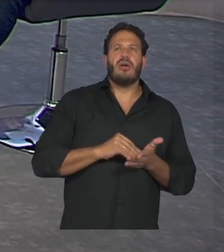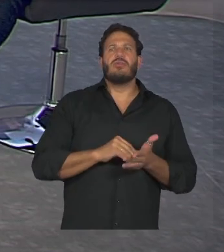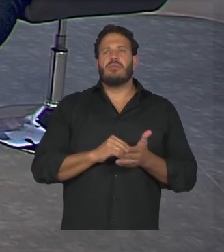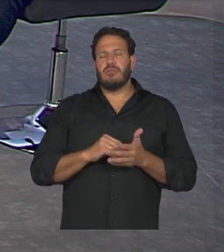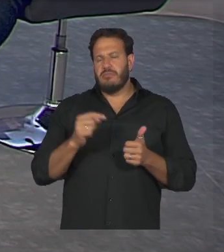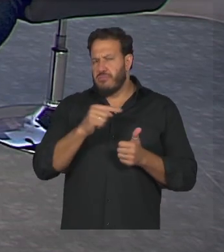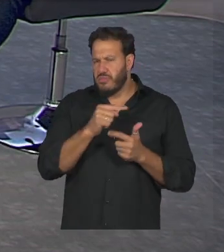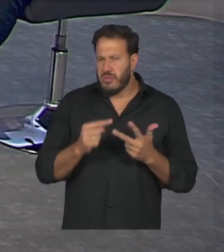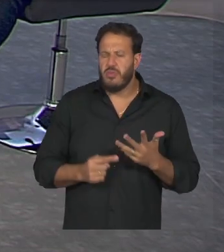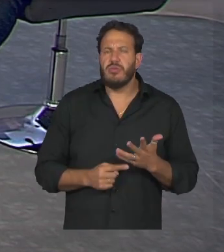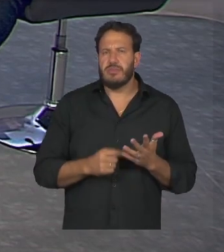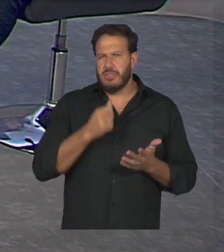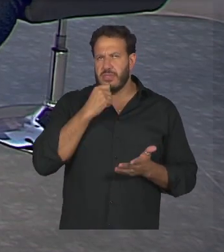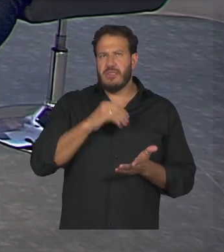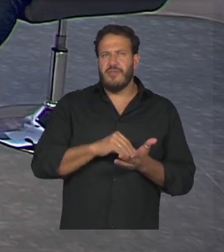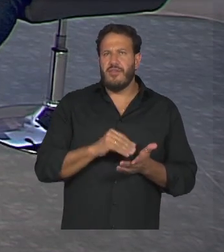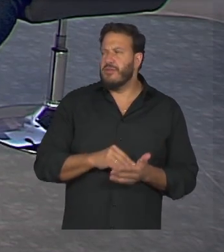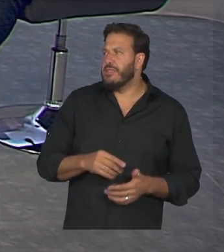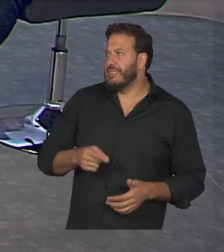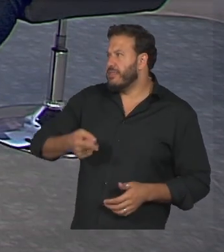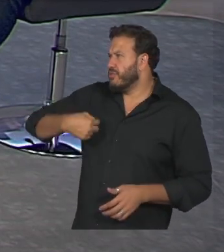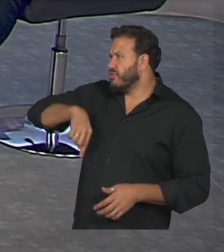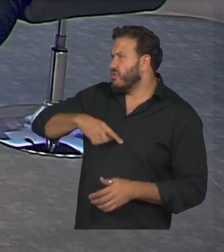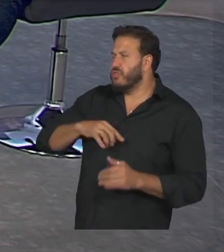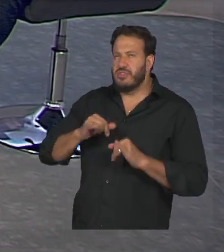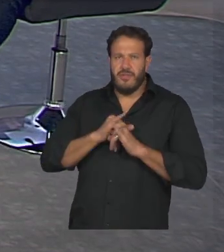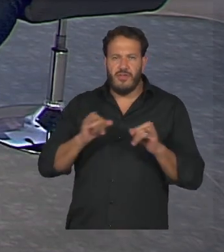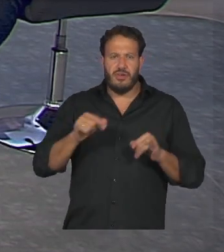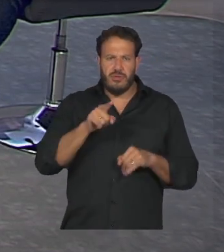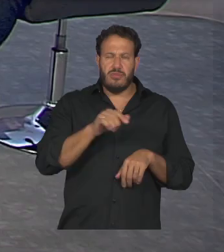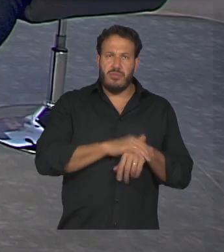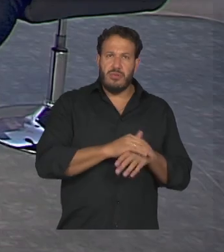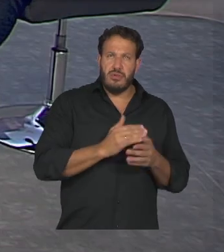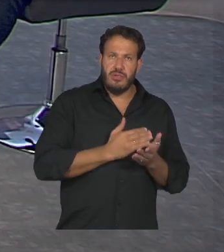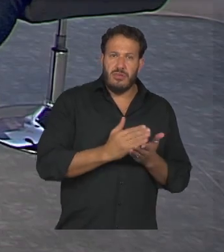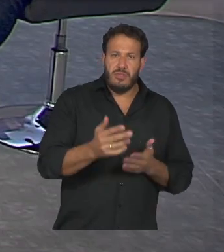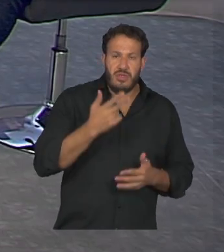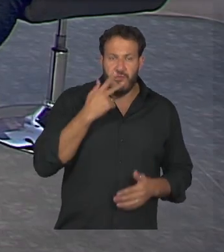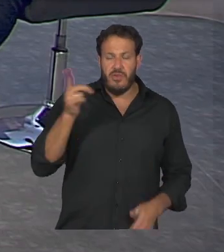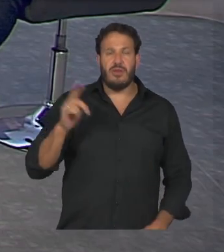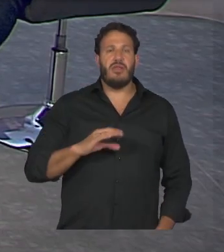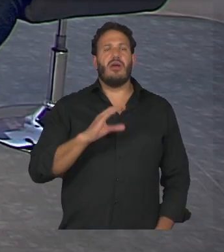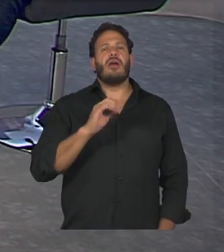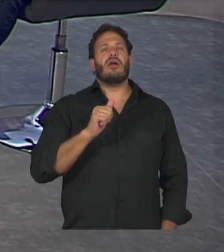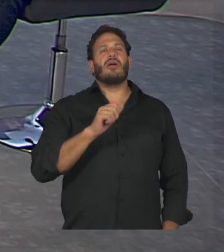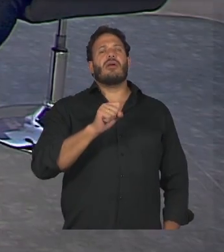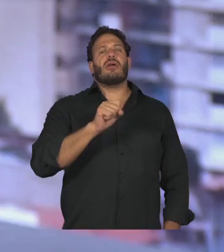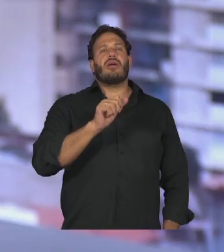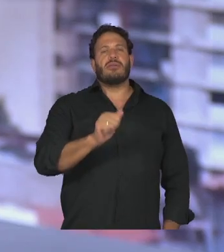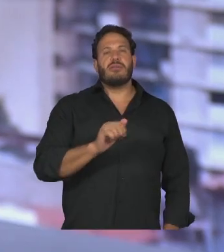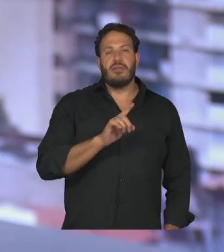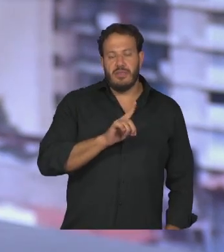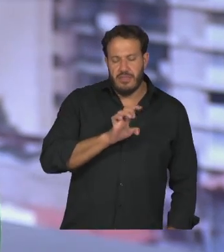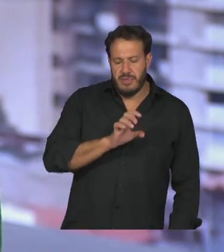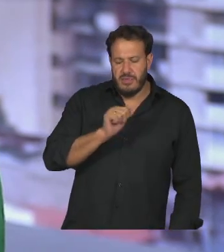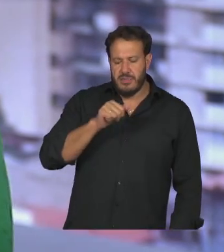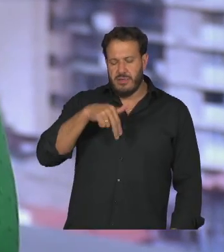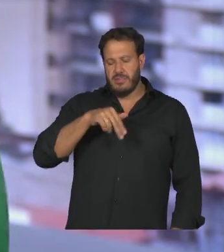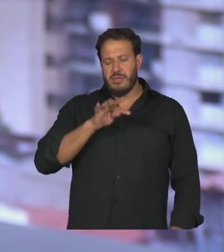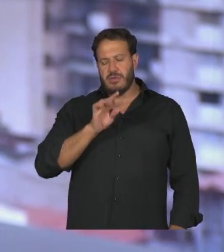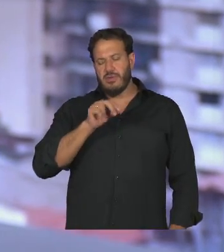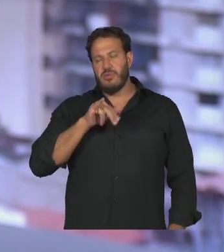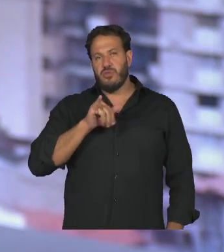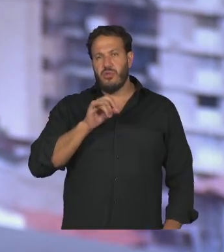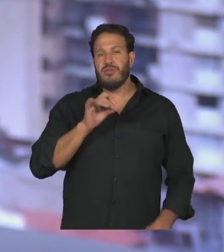muito muito a gente falou na sua introdução sobre a casa de antônio mas a gente não contou que isso na verdade foi um grande spoiler